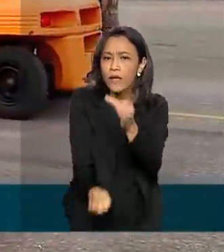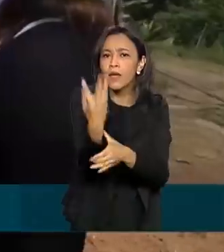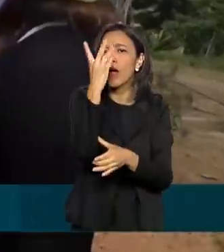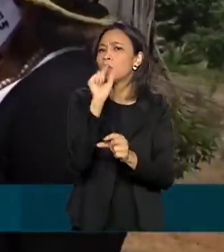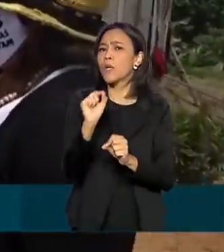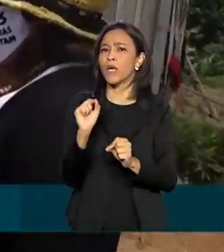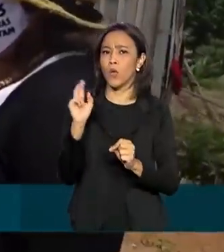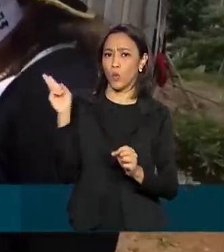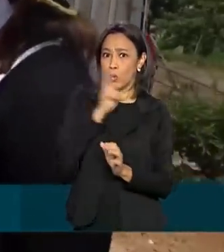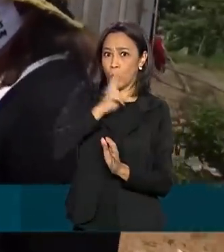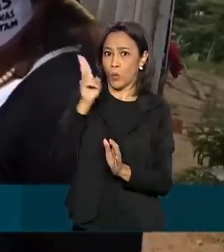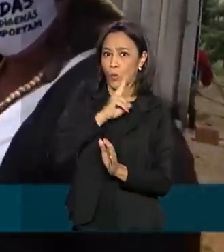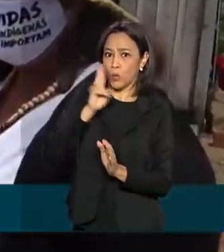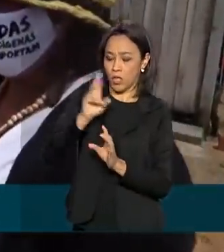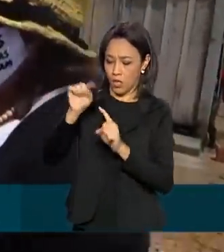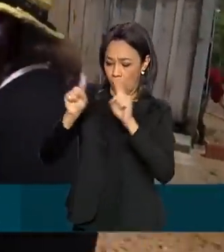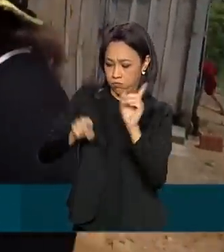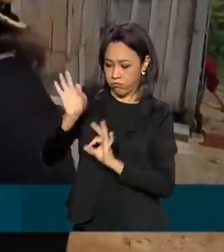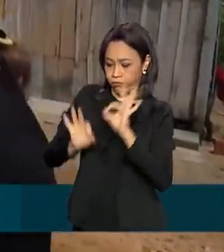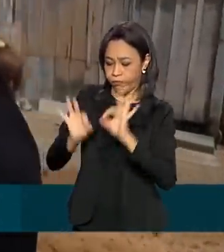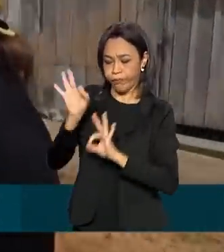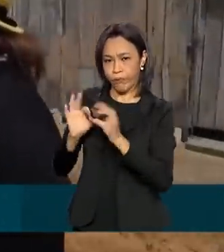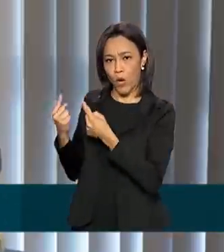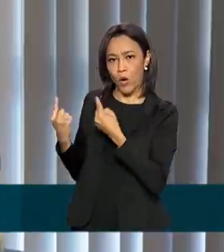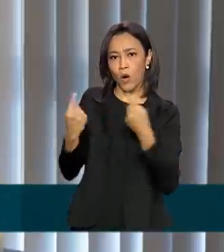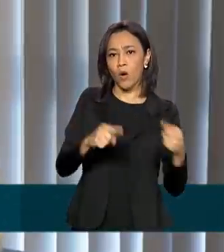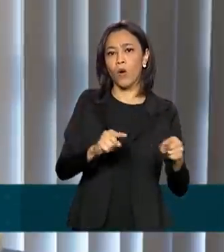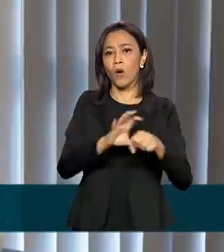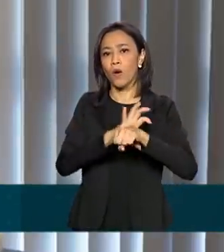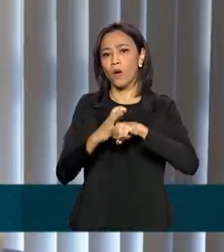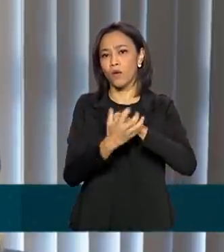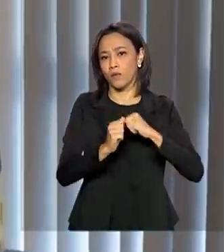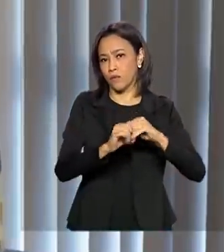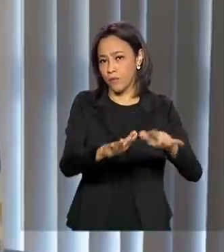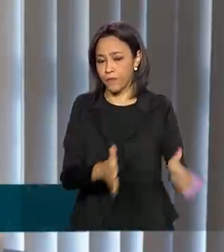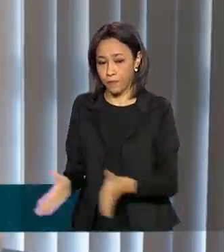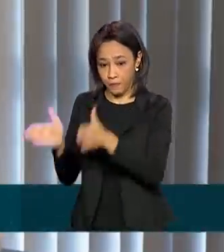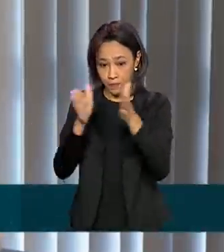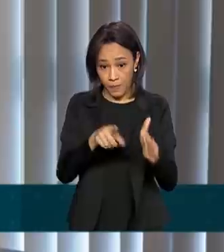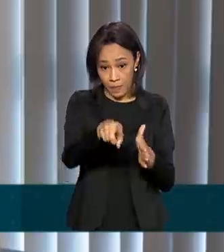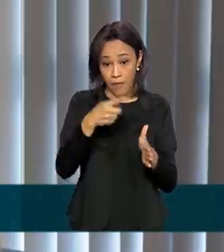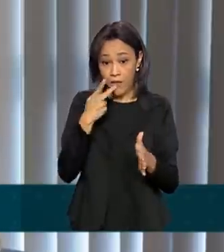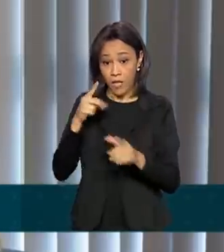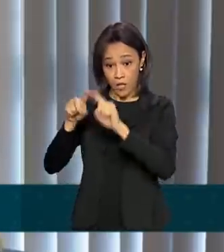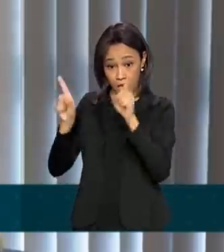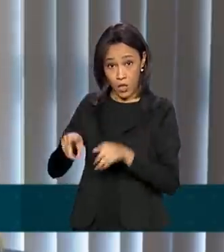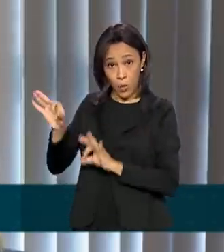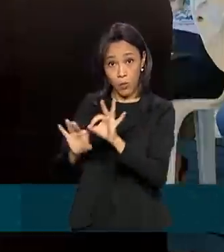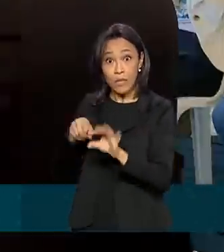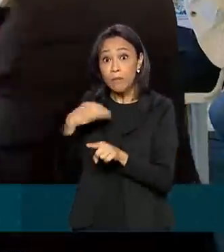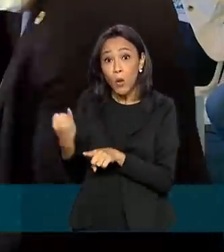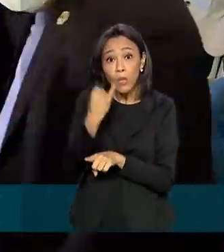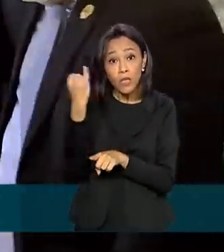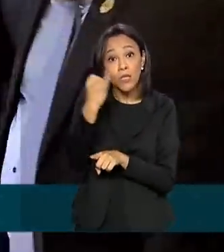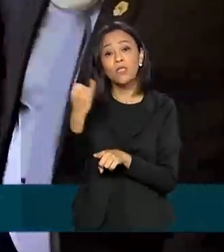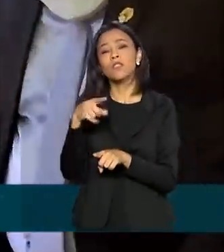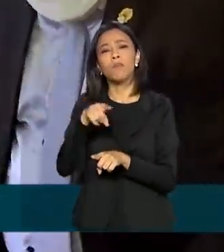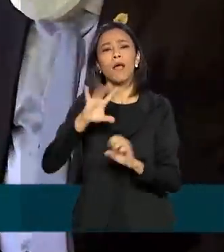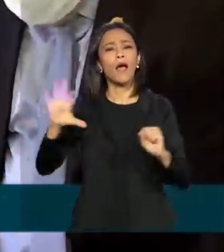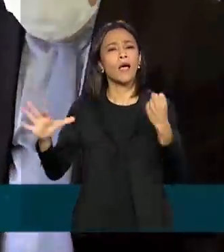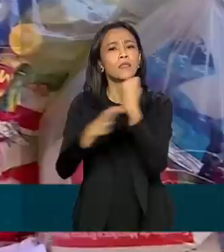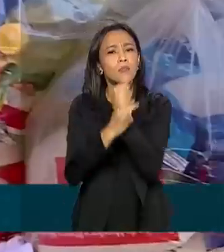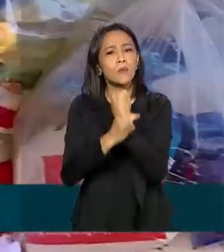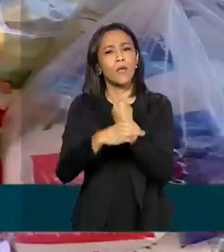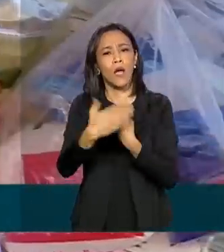plano emergencial para enfrentamento à Covid-19. O plano é importante porque ele abarca vários segmentos, bem como a garantia da segurança